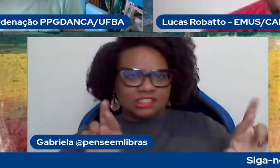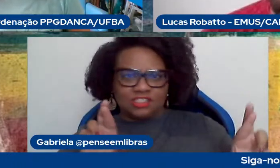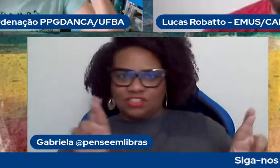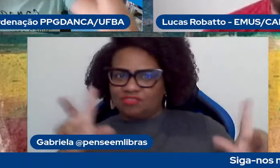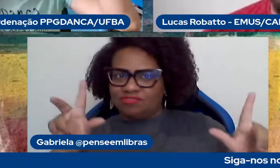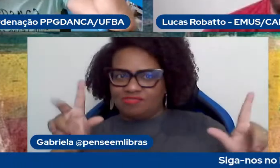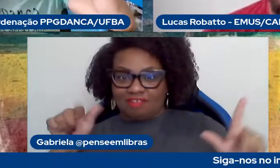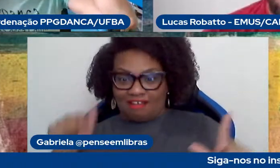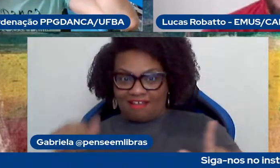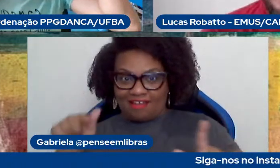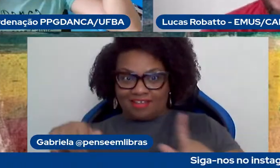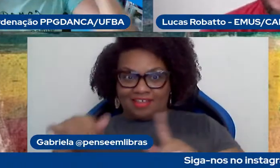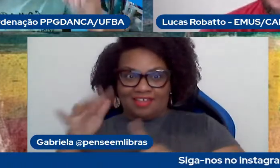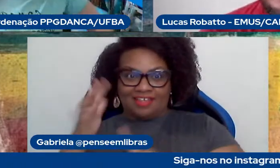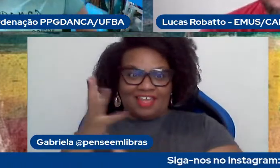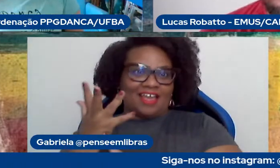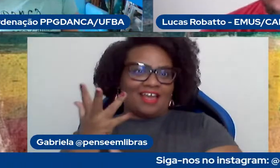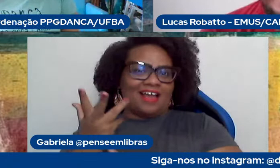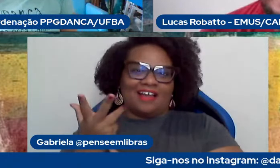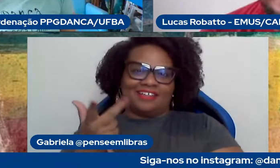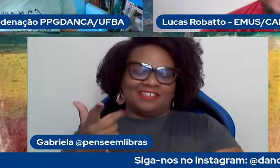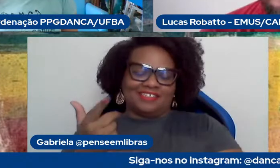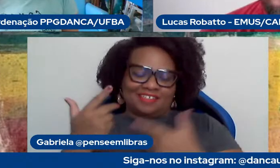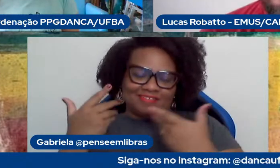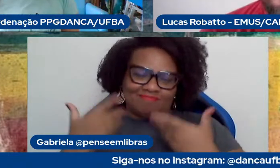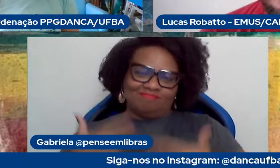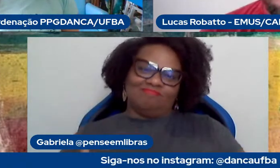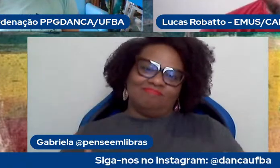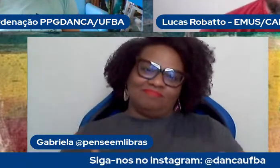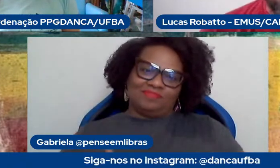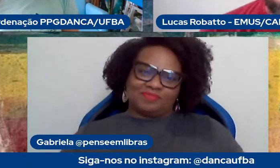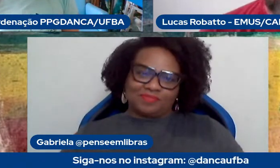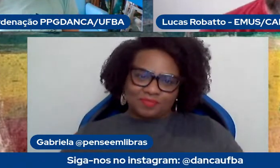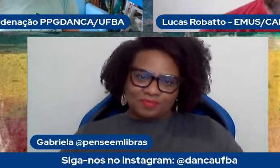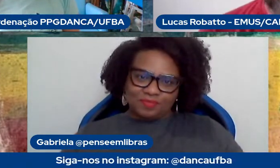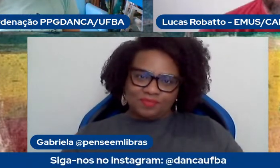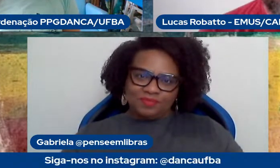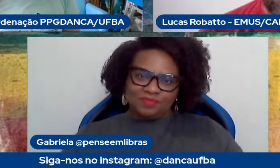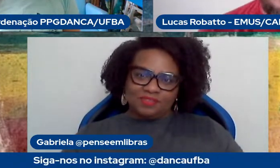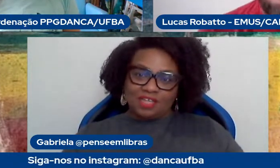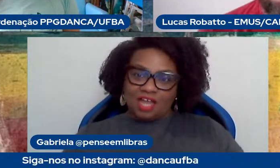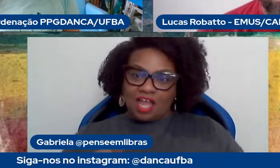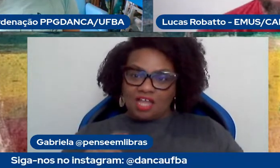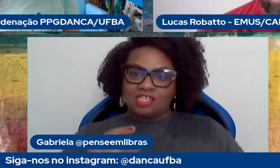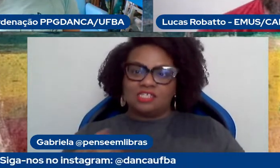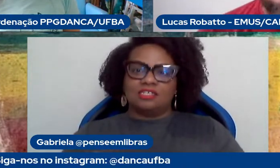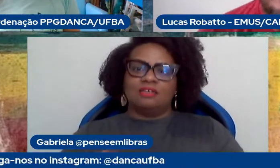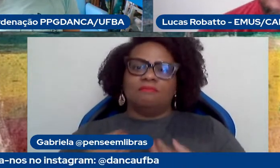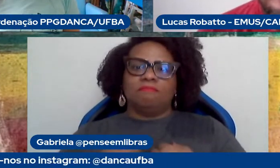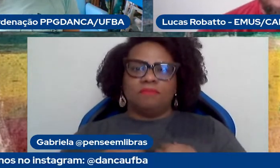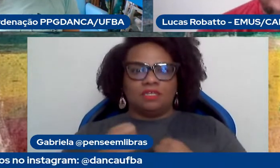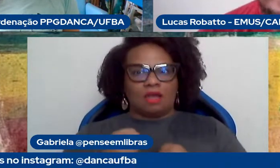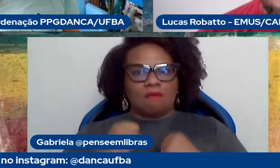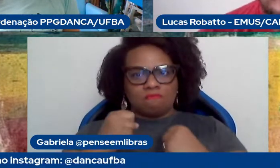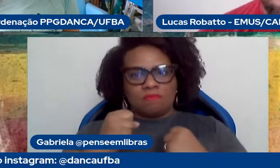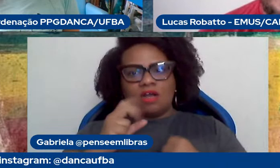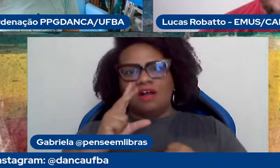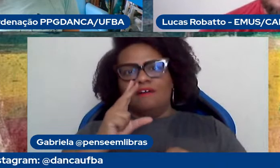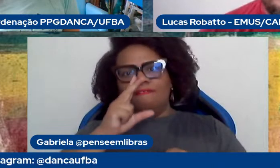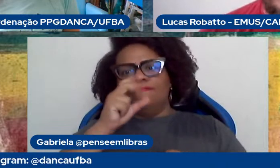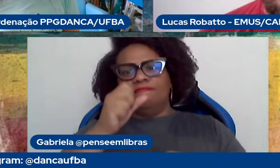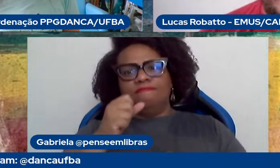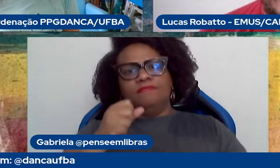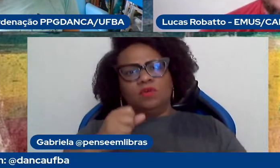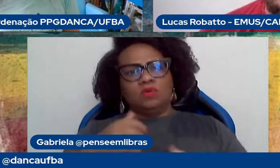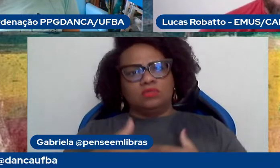artes alcançou isso, e isso é, então isso nos dá forças para continuar, e dizer, nós sim, nós somos uma